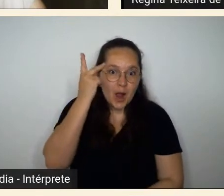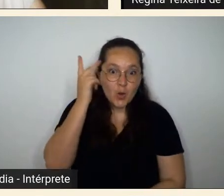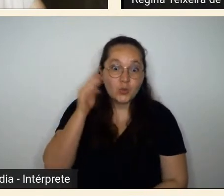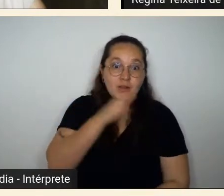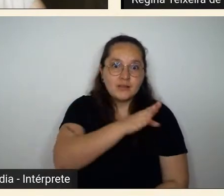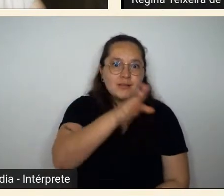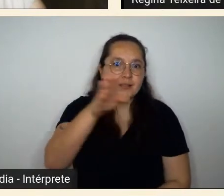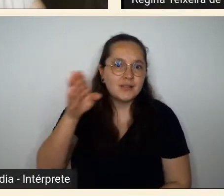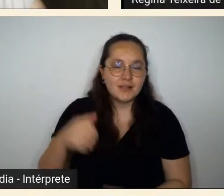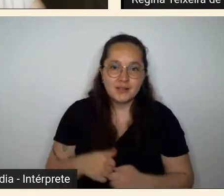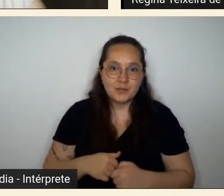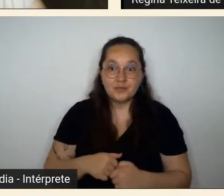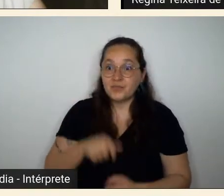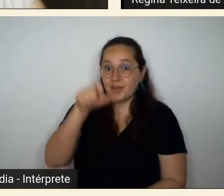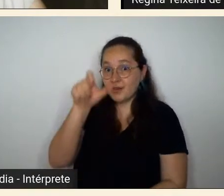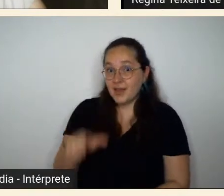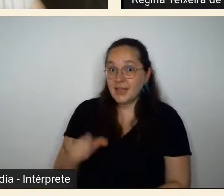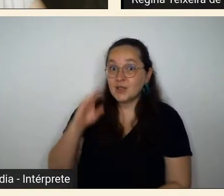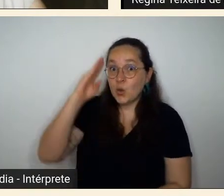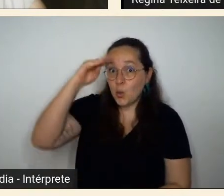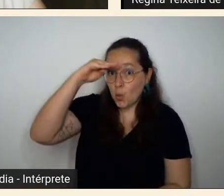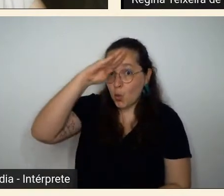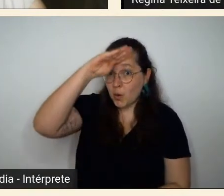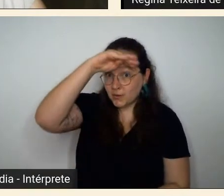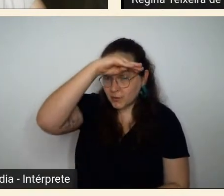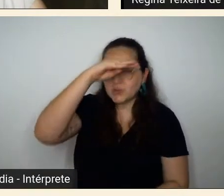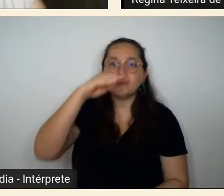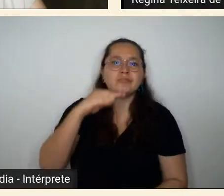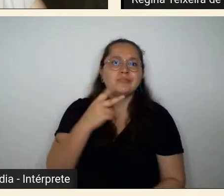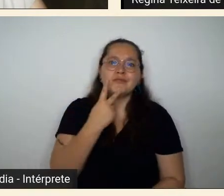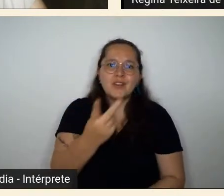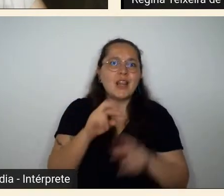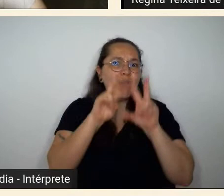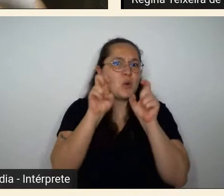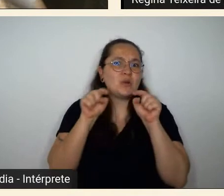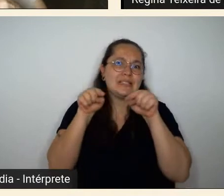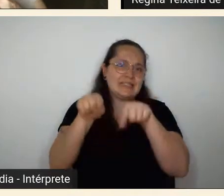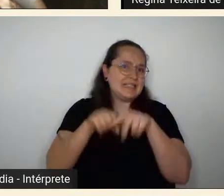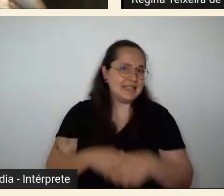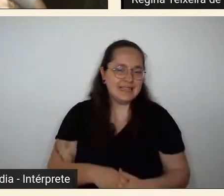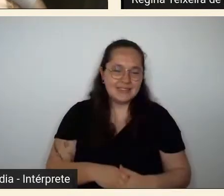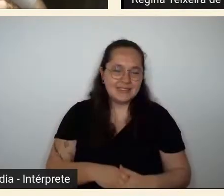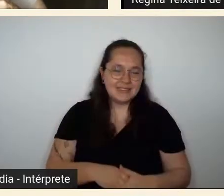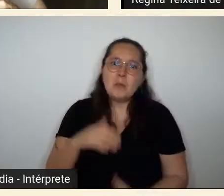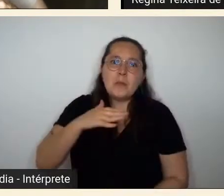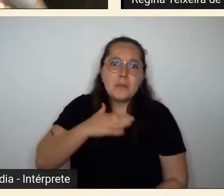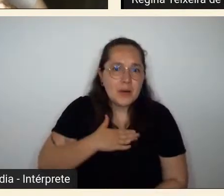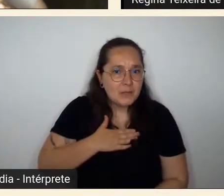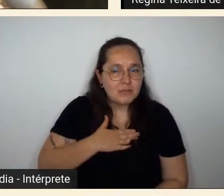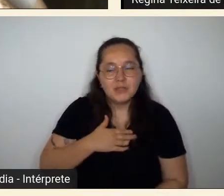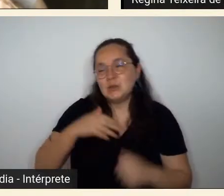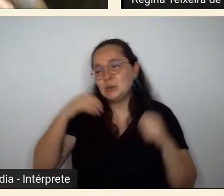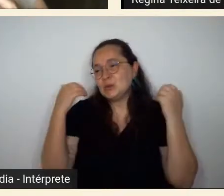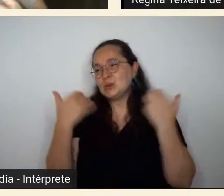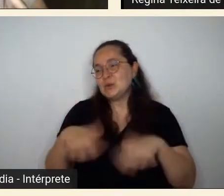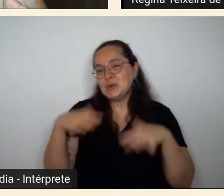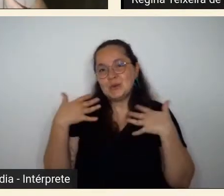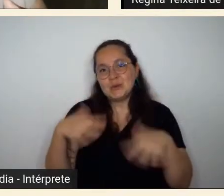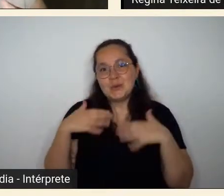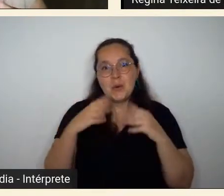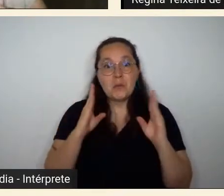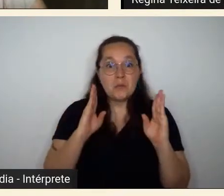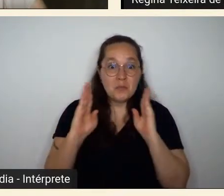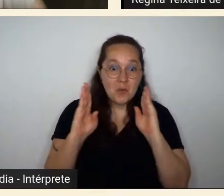contar as blagues do Oswaldo de Andrade e para mim foi assim um momento em que eu vivia